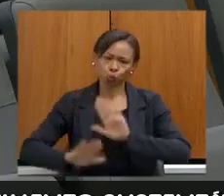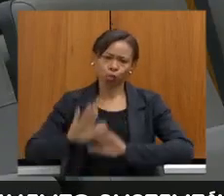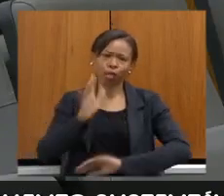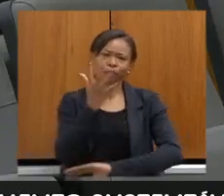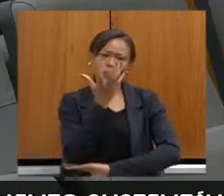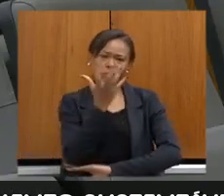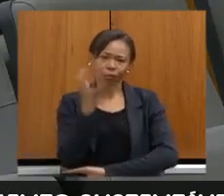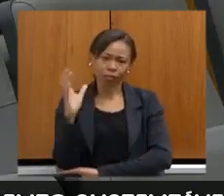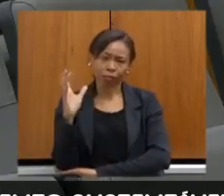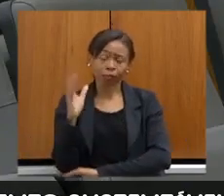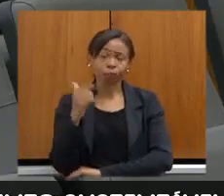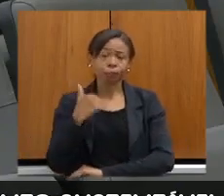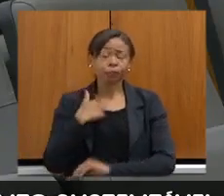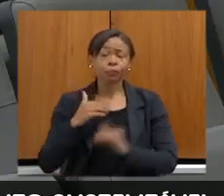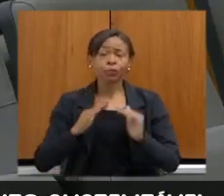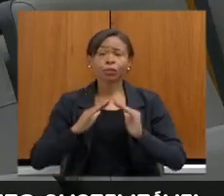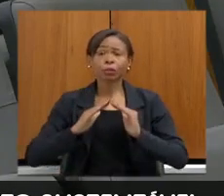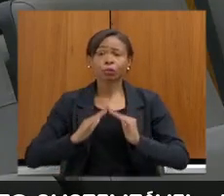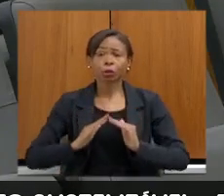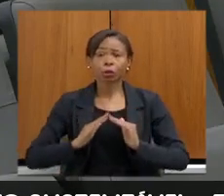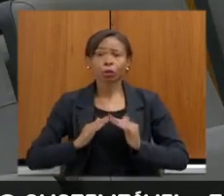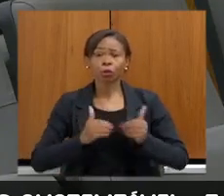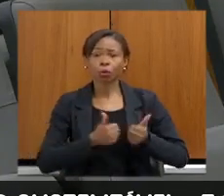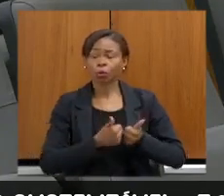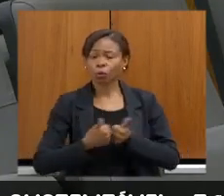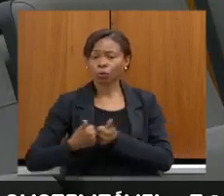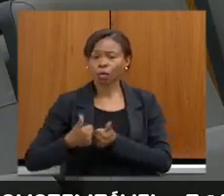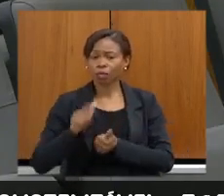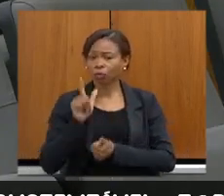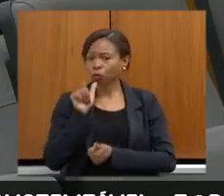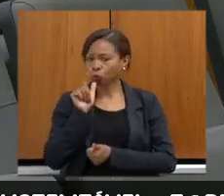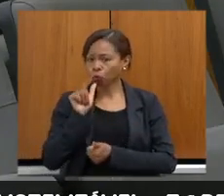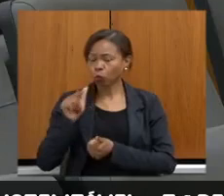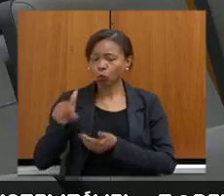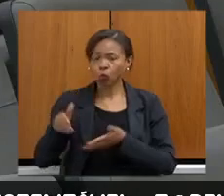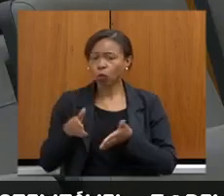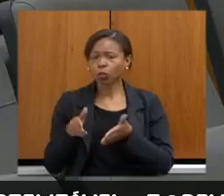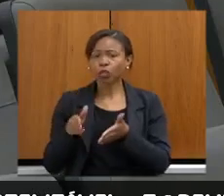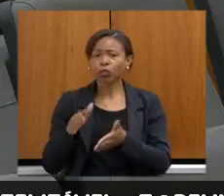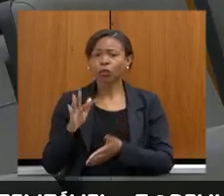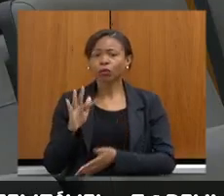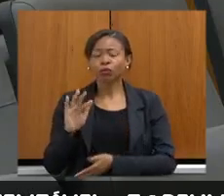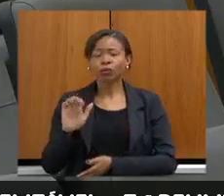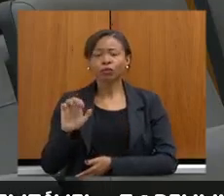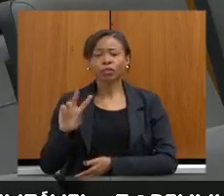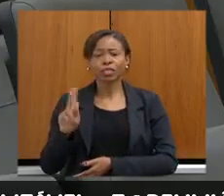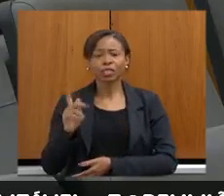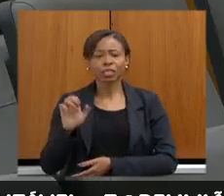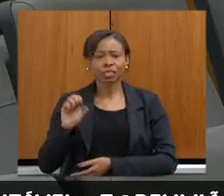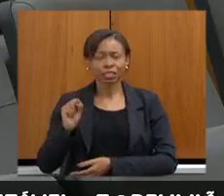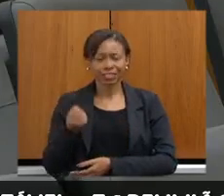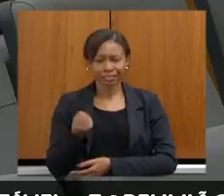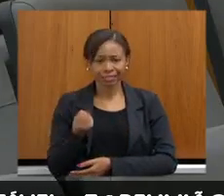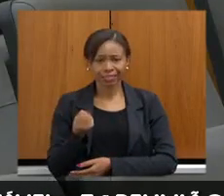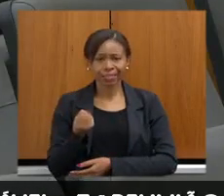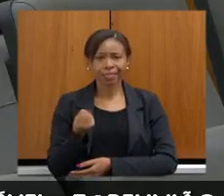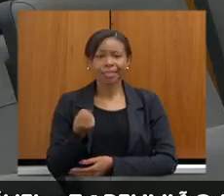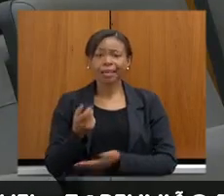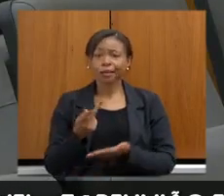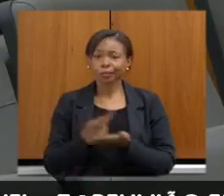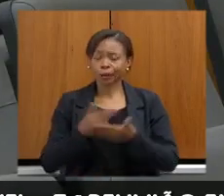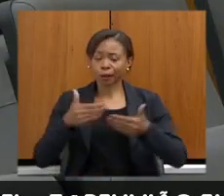Eu resido nas margens do Rio Feixos, onde sou atingido pela barragem B3,